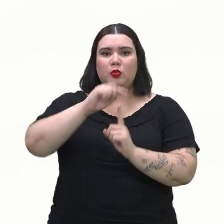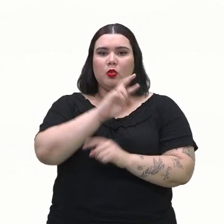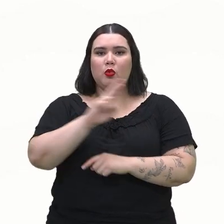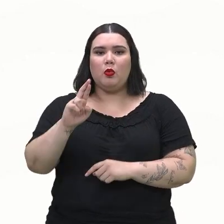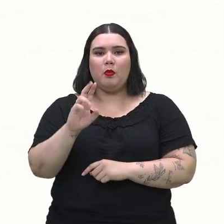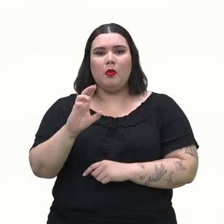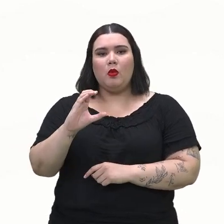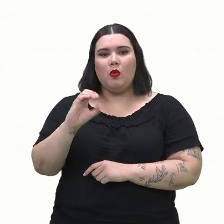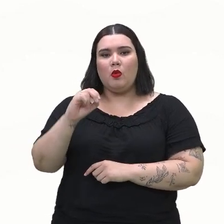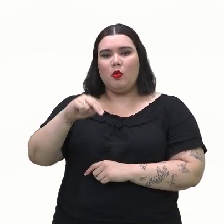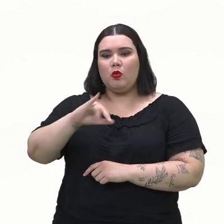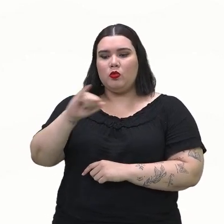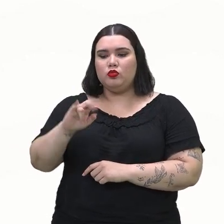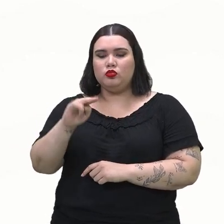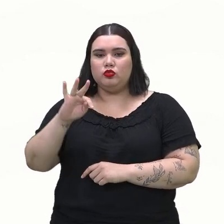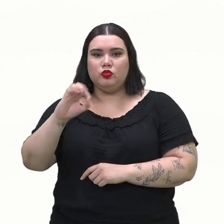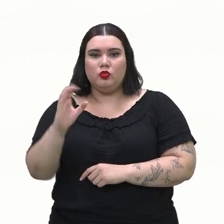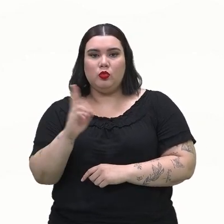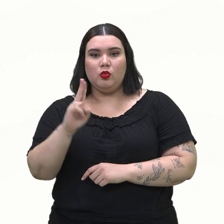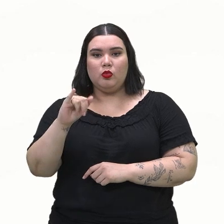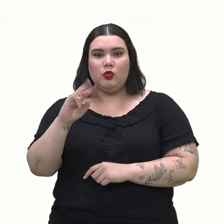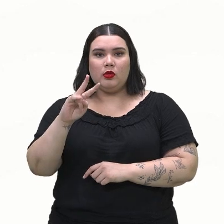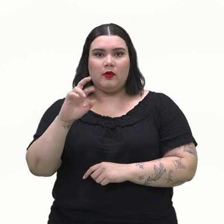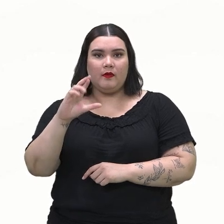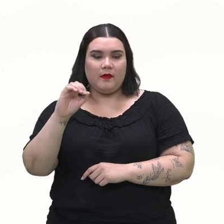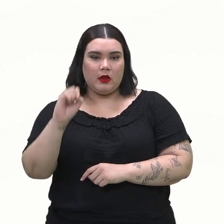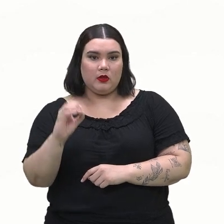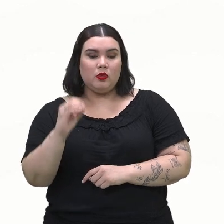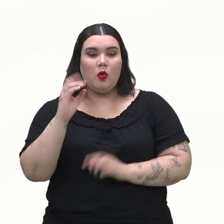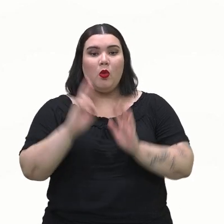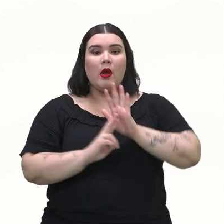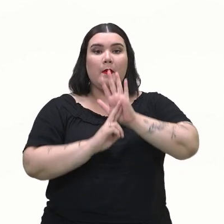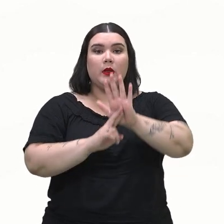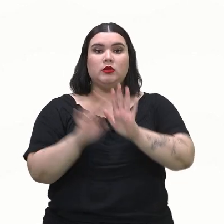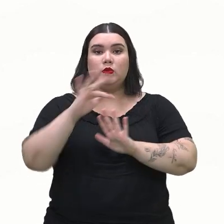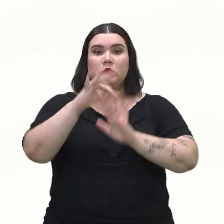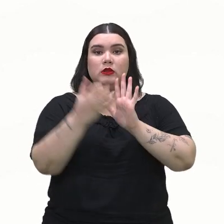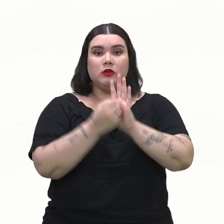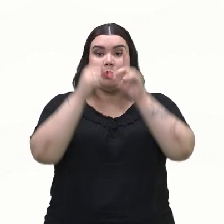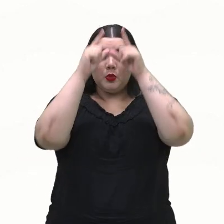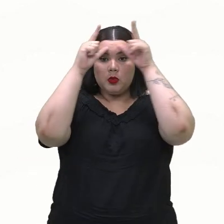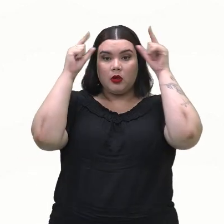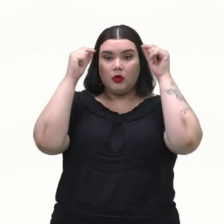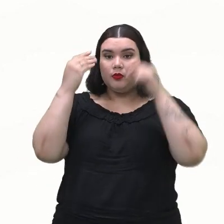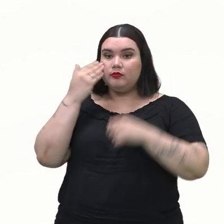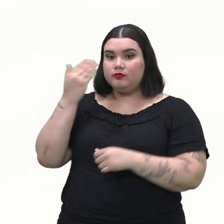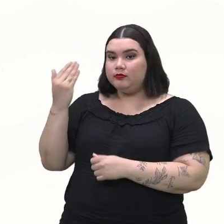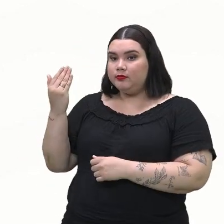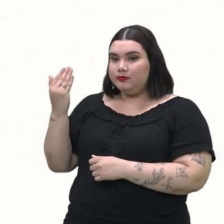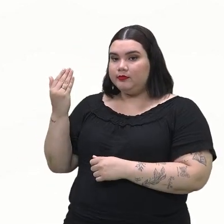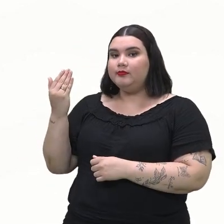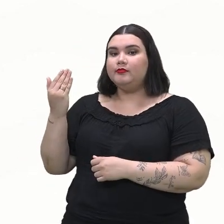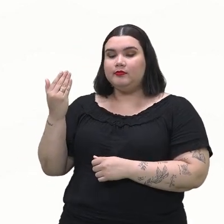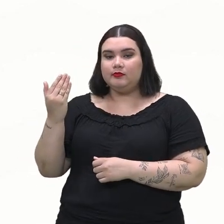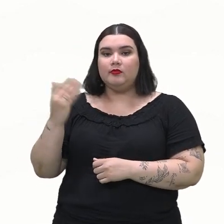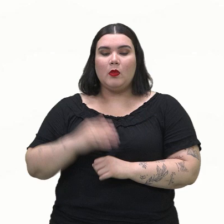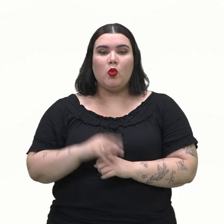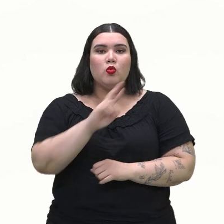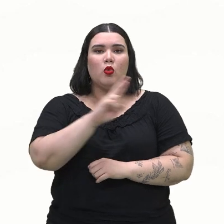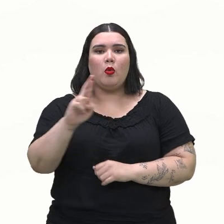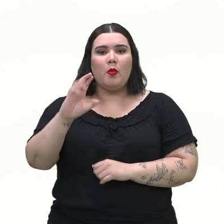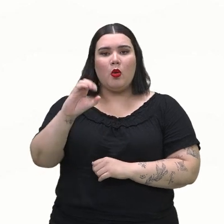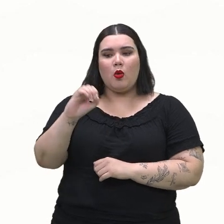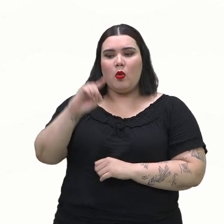espaço amostral pode ser representado pelo símbolo grego ômega. Em um experimento aleatório, conhecer o espaço